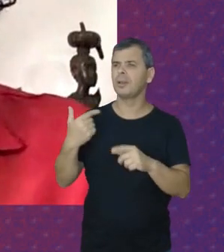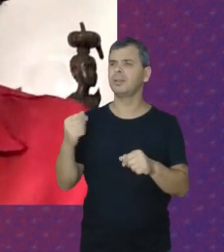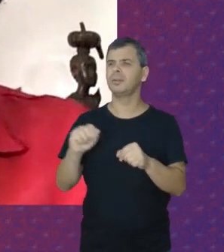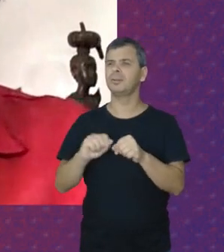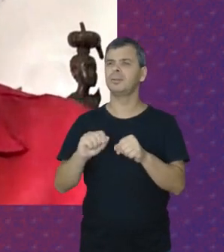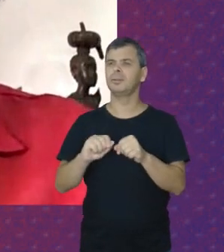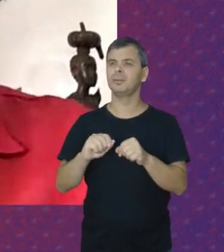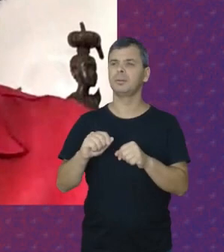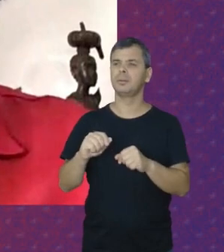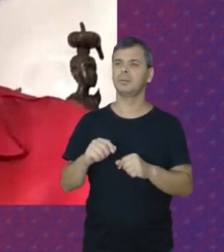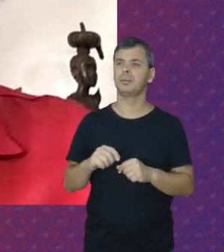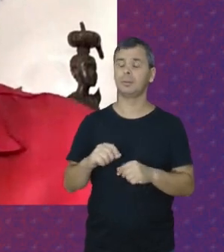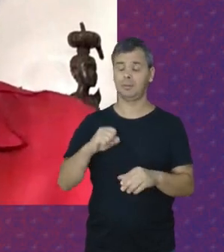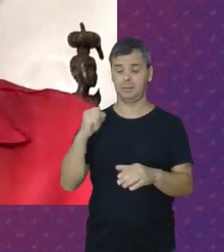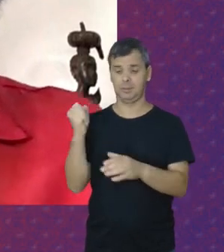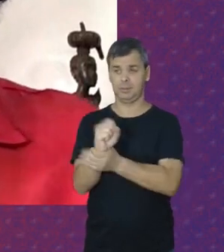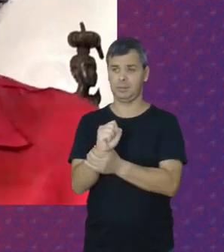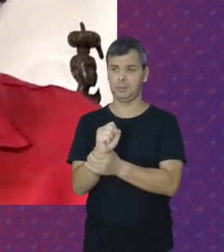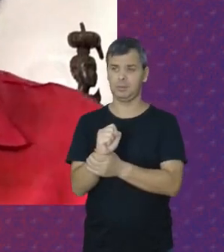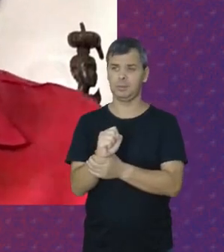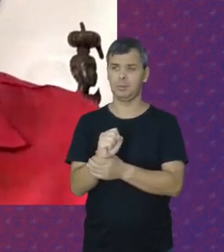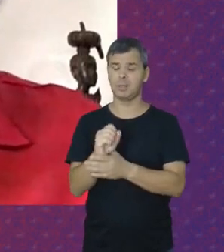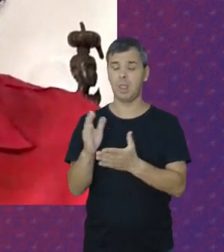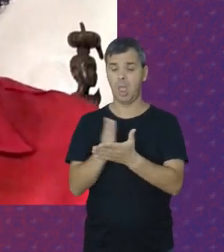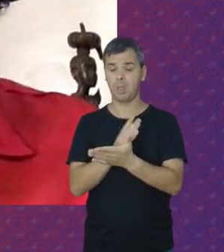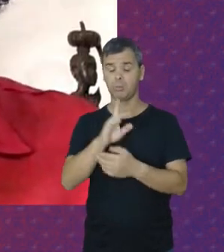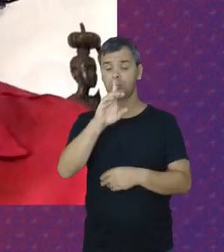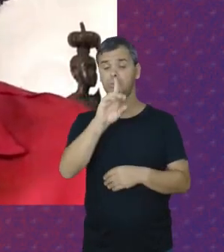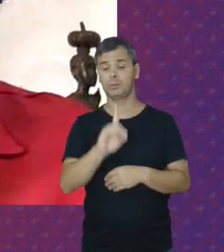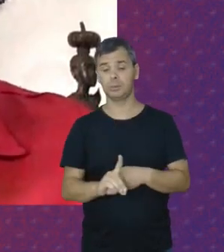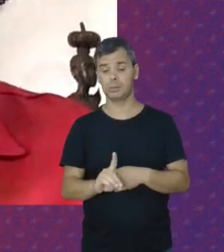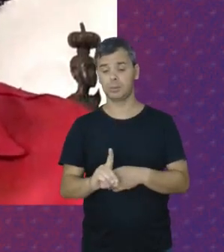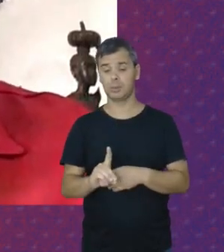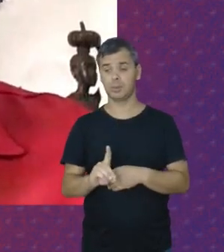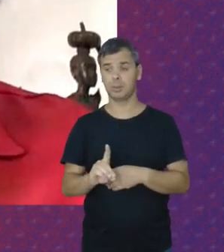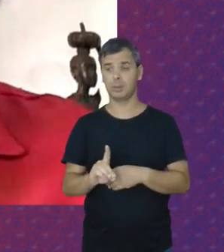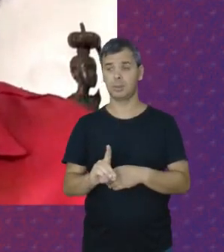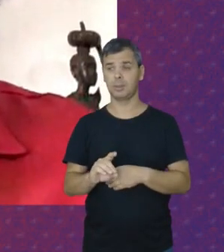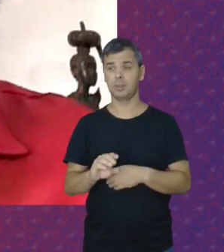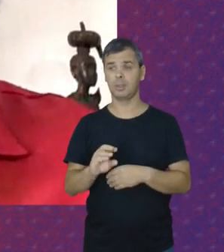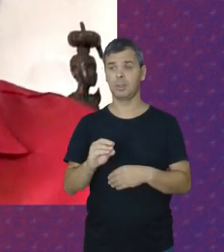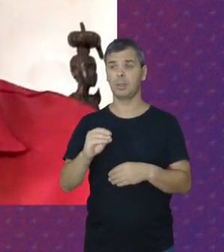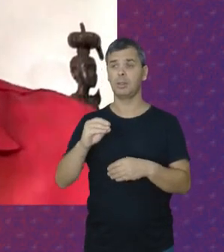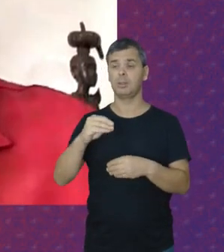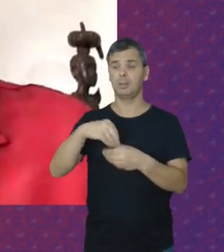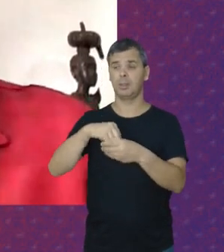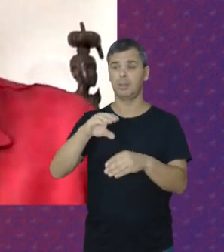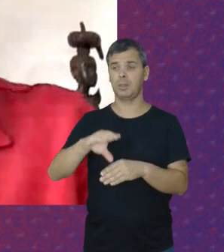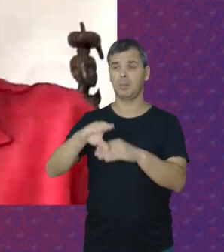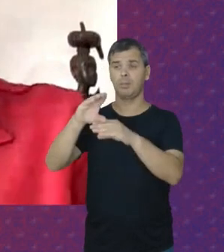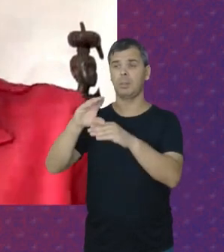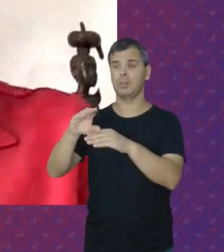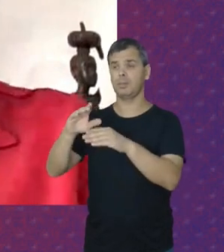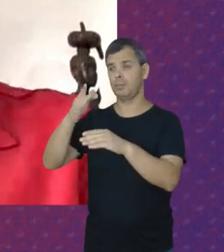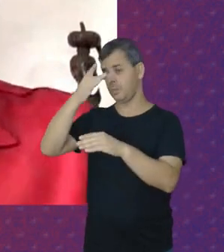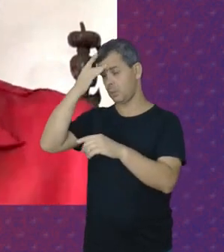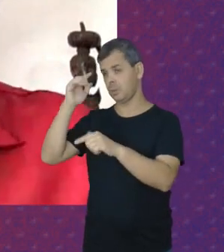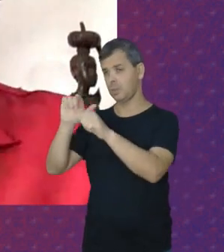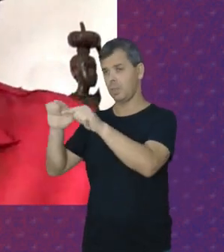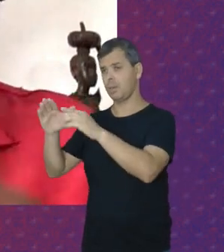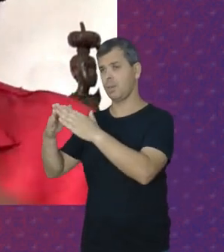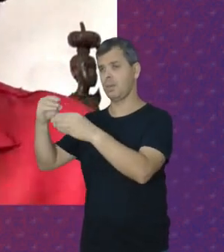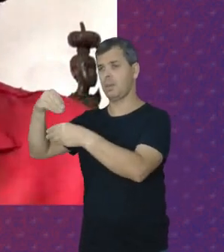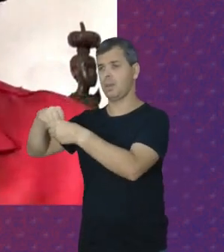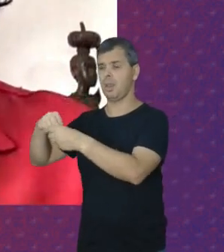que Pudessem Garantir Alguns Direitos Da Constituição Para essas Trabalhadoras Domésticas